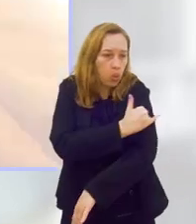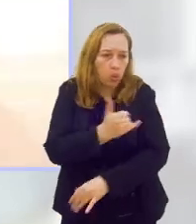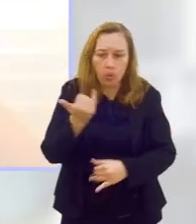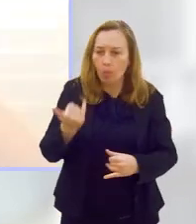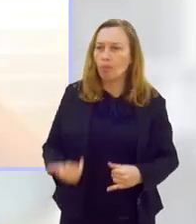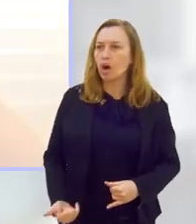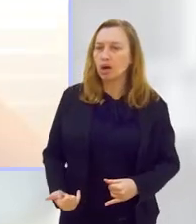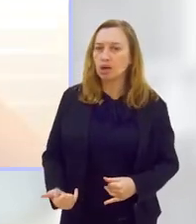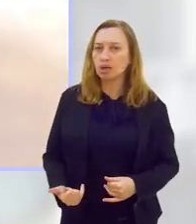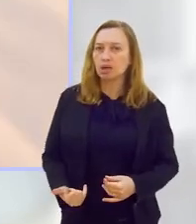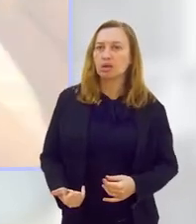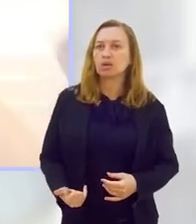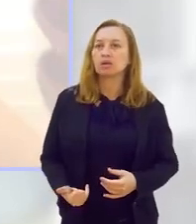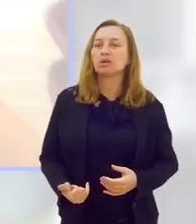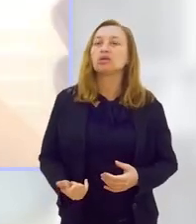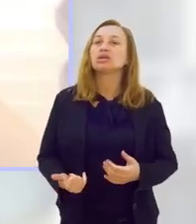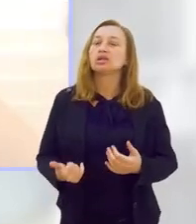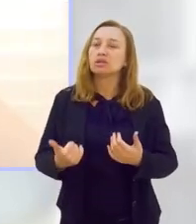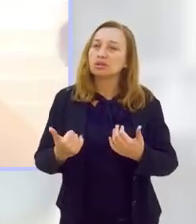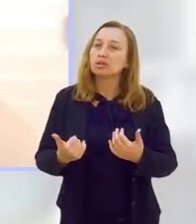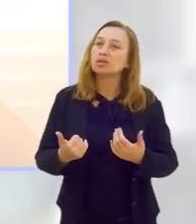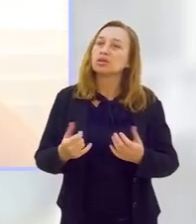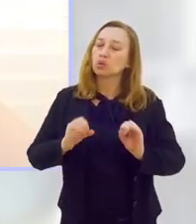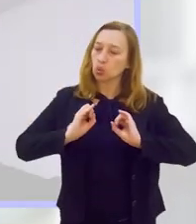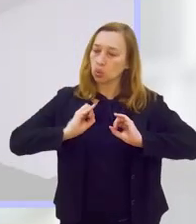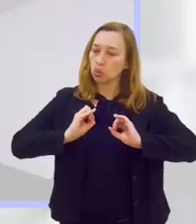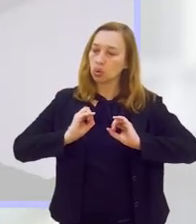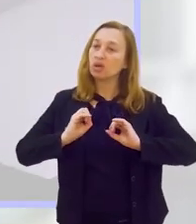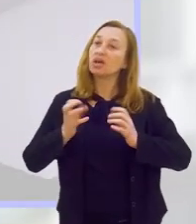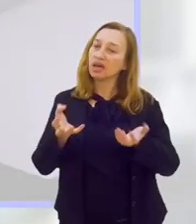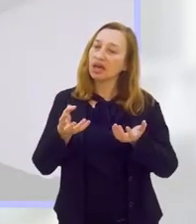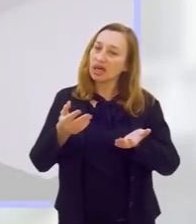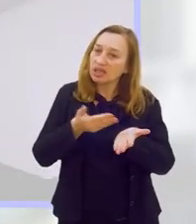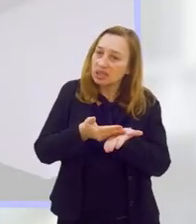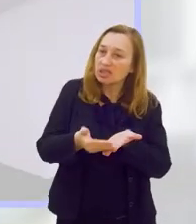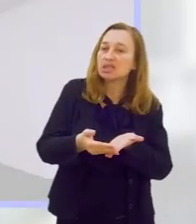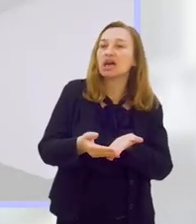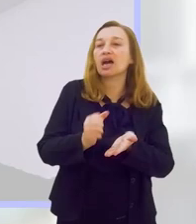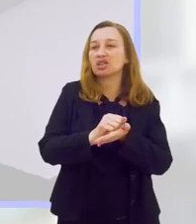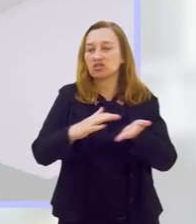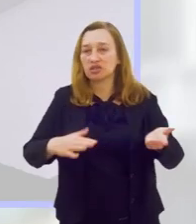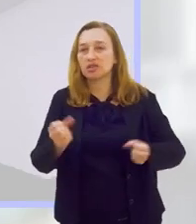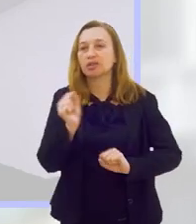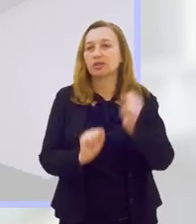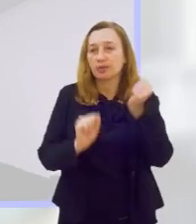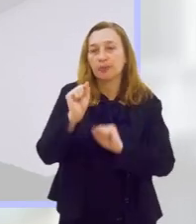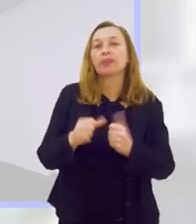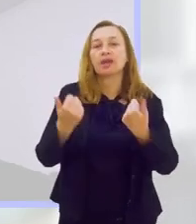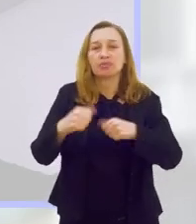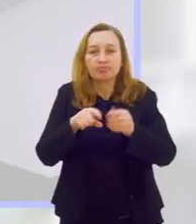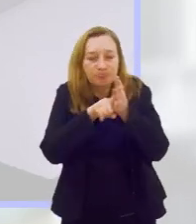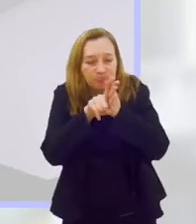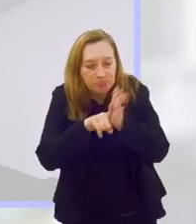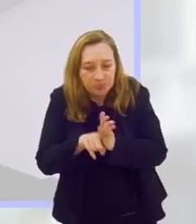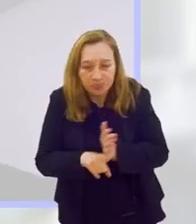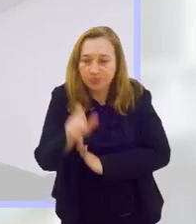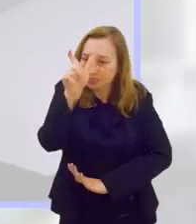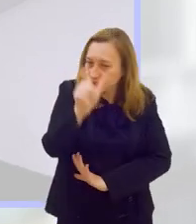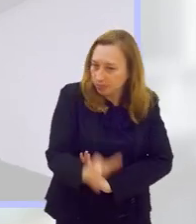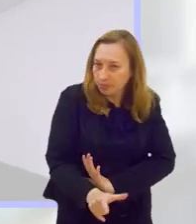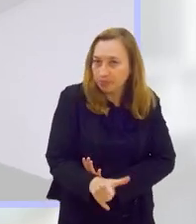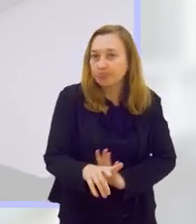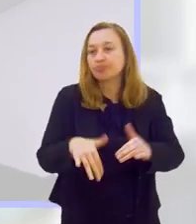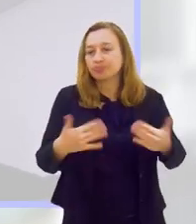que é sedentário e deseja iniciar atividade física, a gente tem que rastrear esse paciente. Então, gente